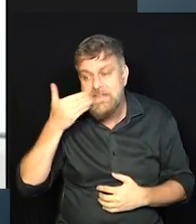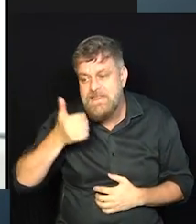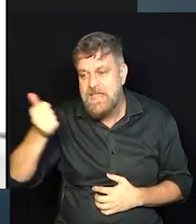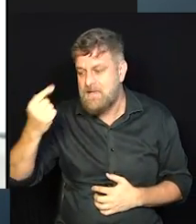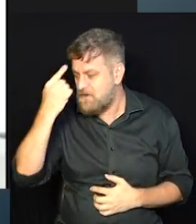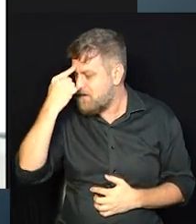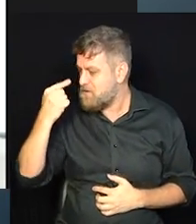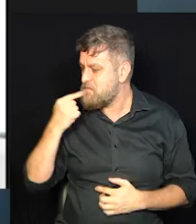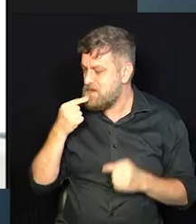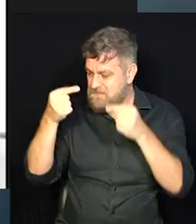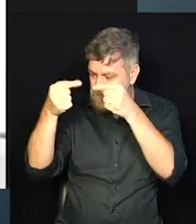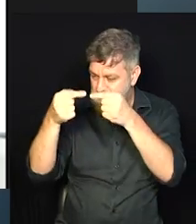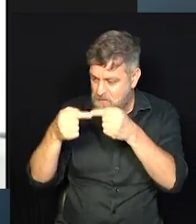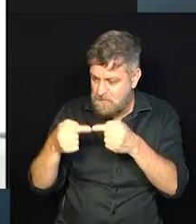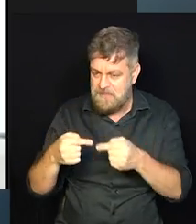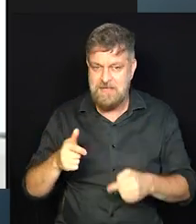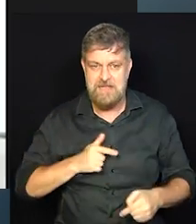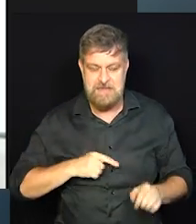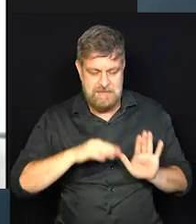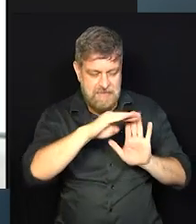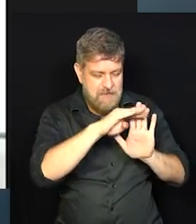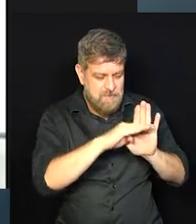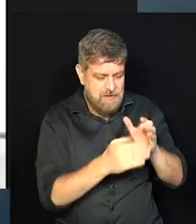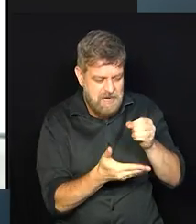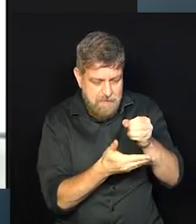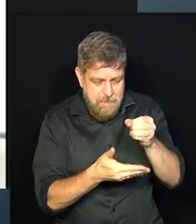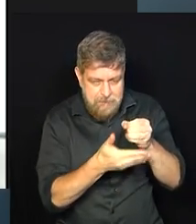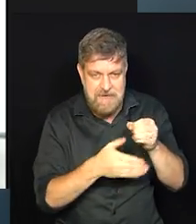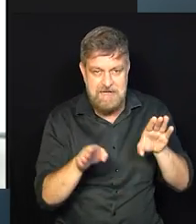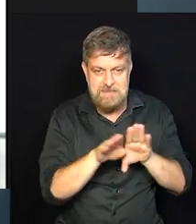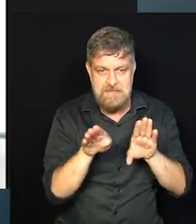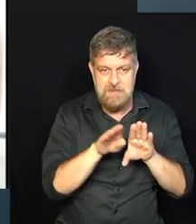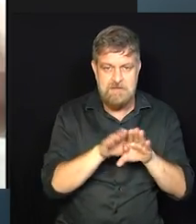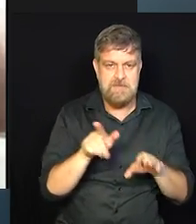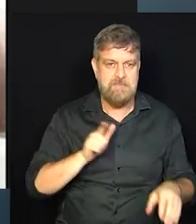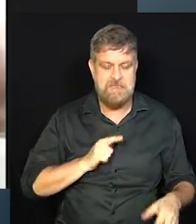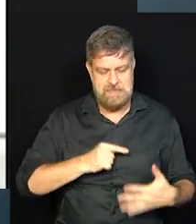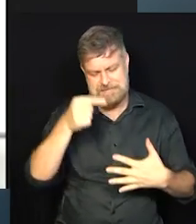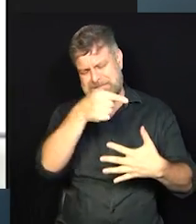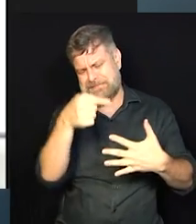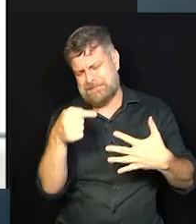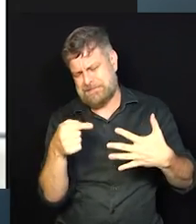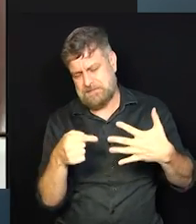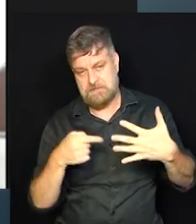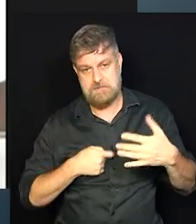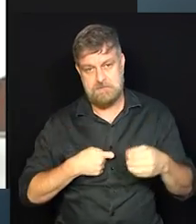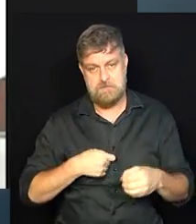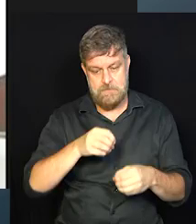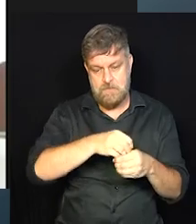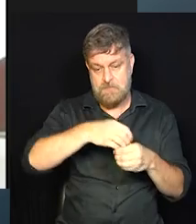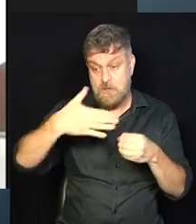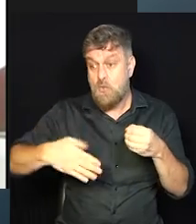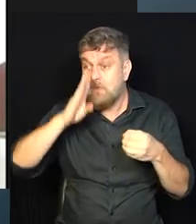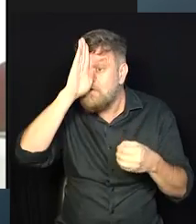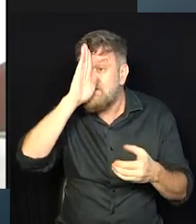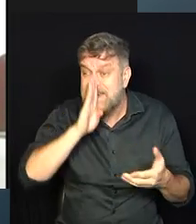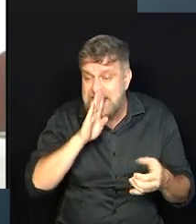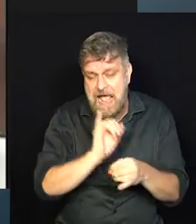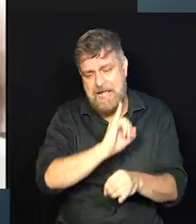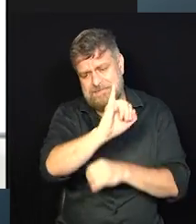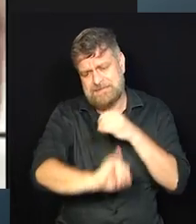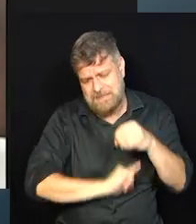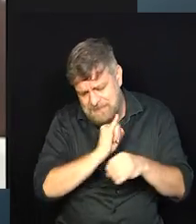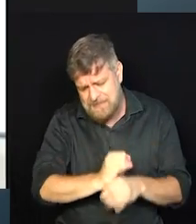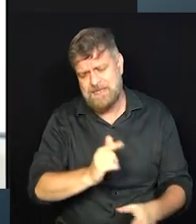pro seu perfil então tem desde programas iniciais até de mentoria imersão enfim e até conteúdos gratuitos como eu falei